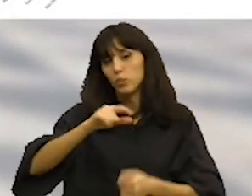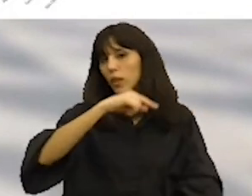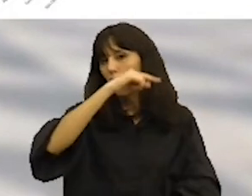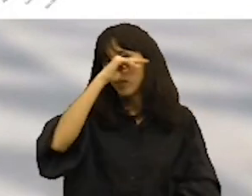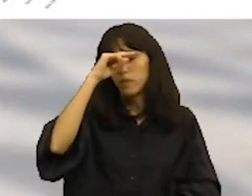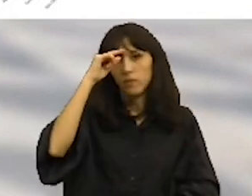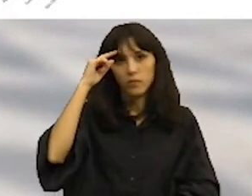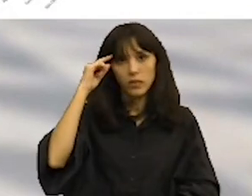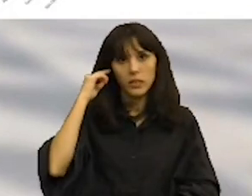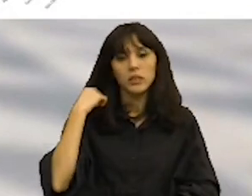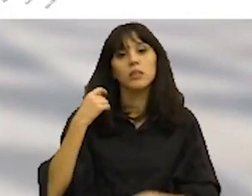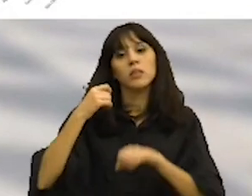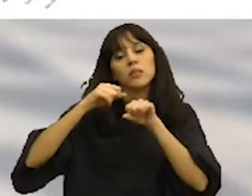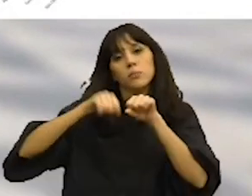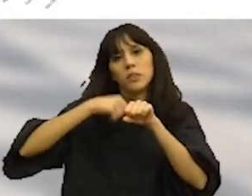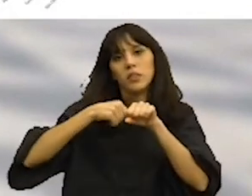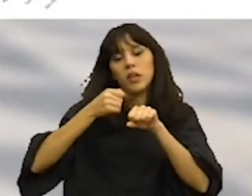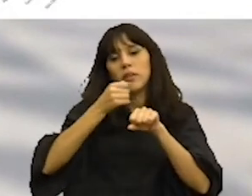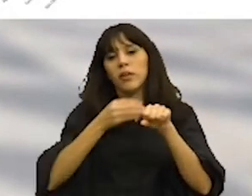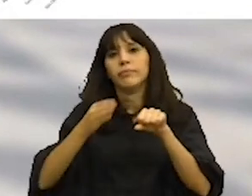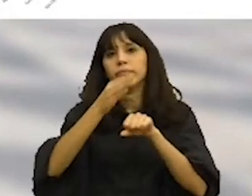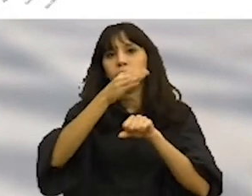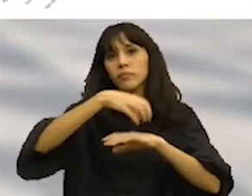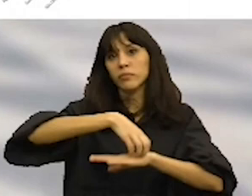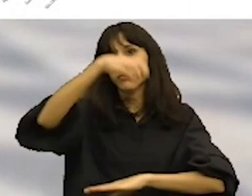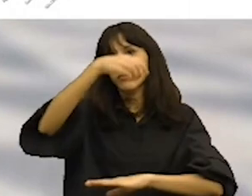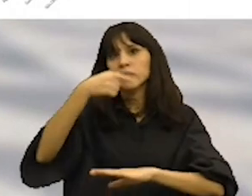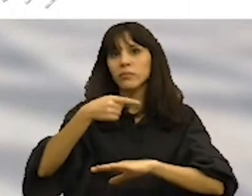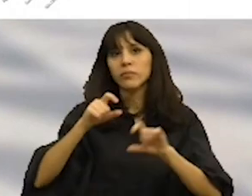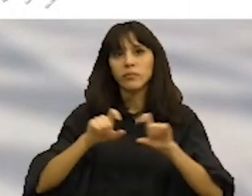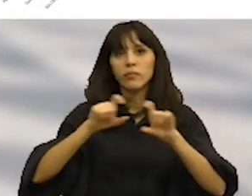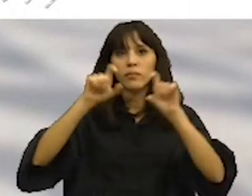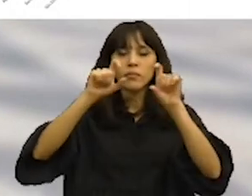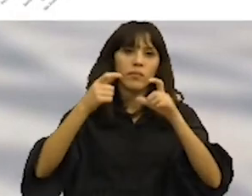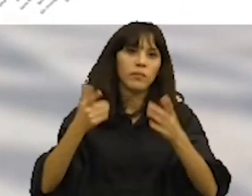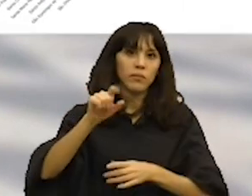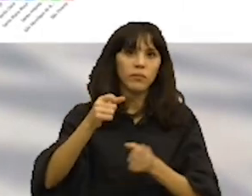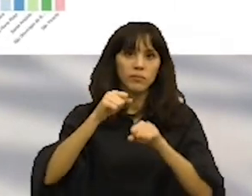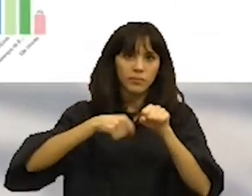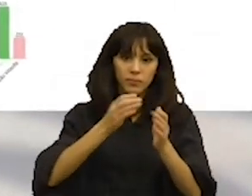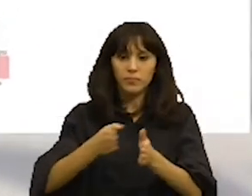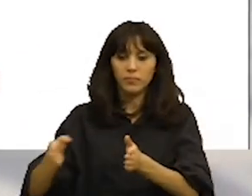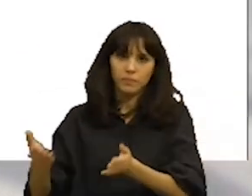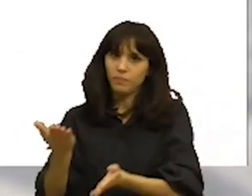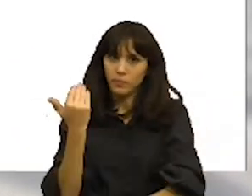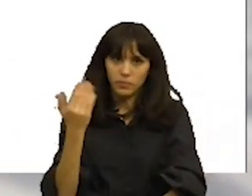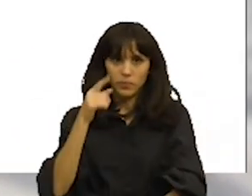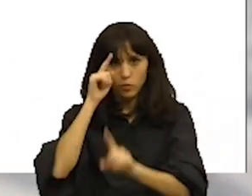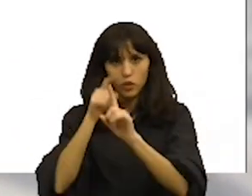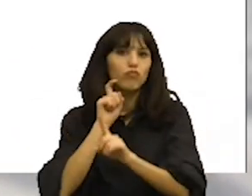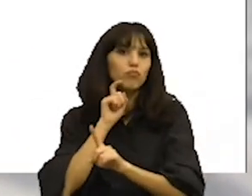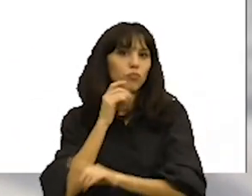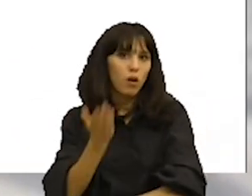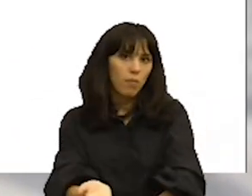difícil de assegurar nos apartamentos e há uma escassa oferta de locais na via pública para o poder